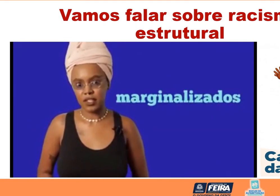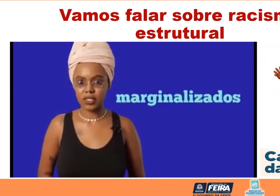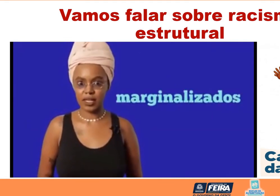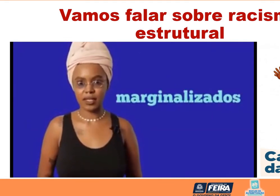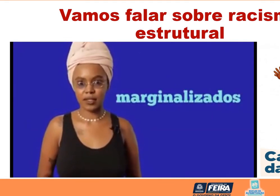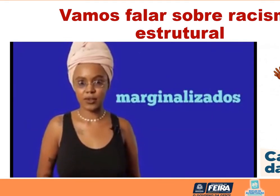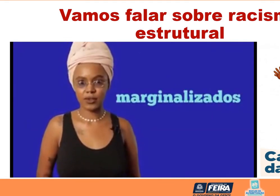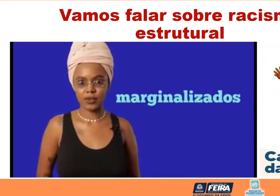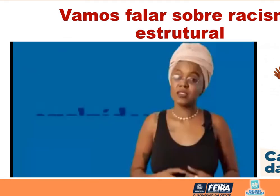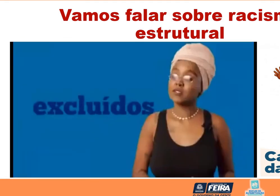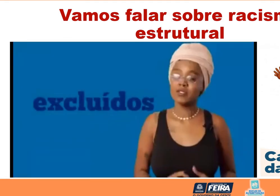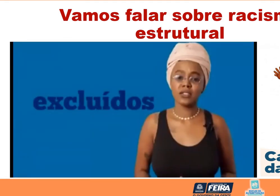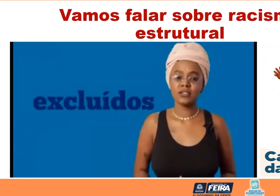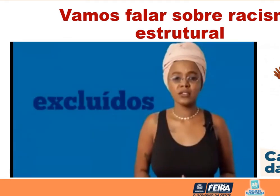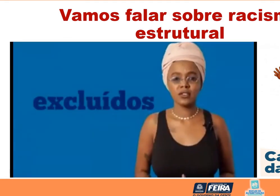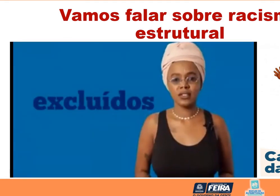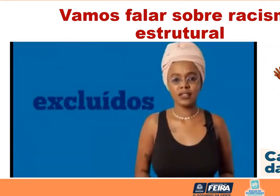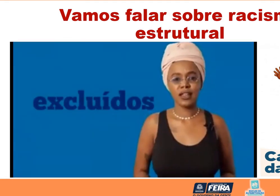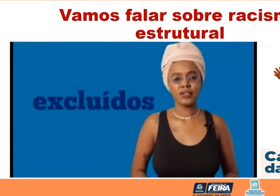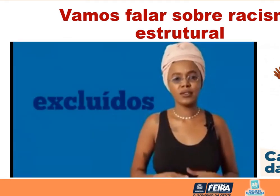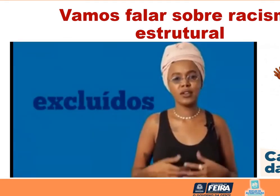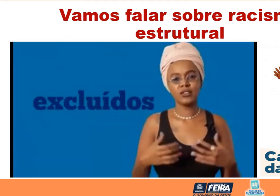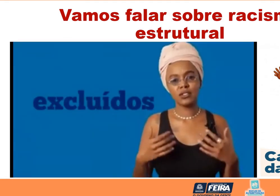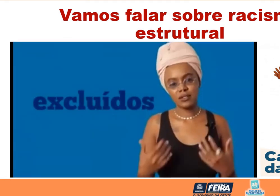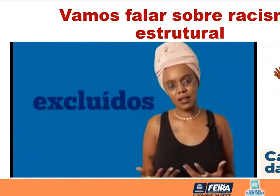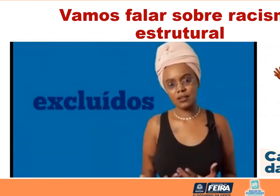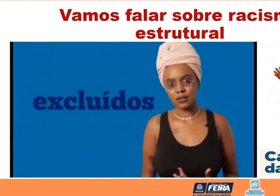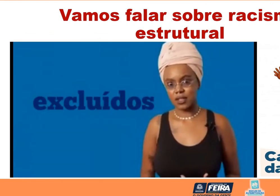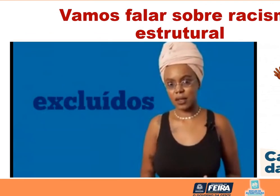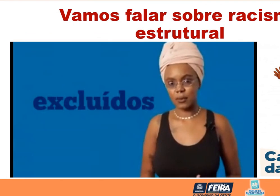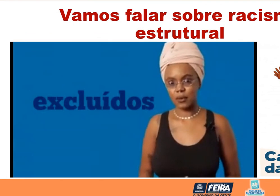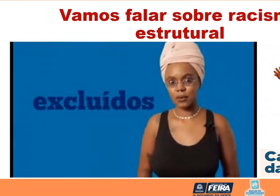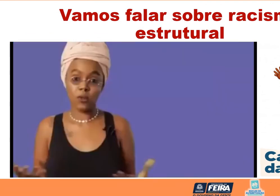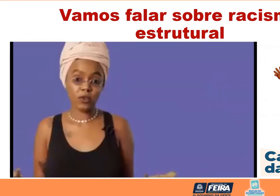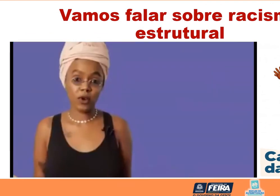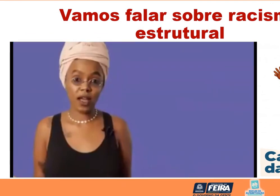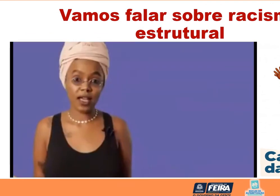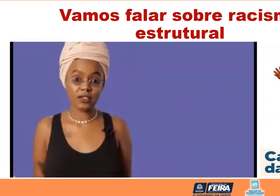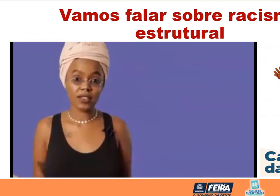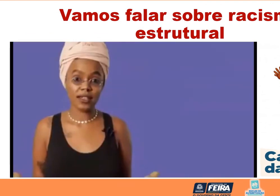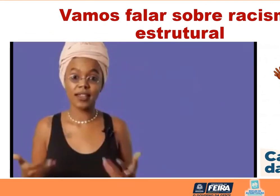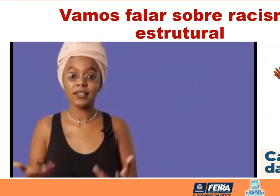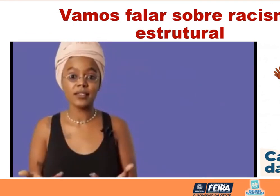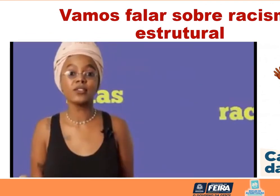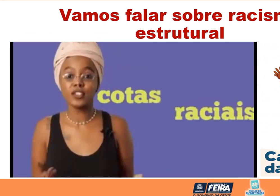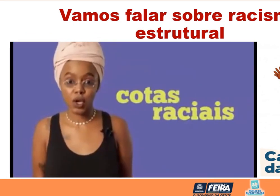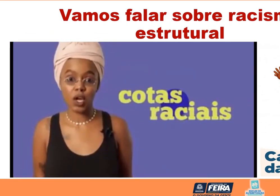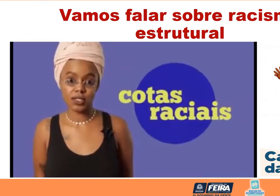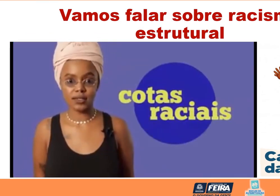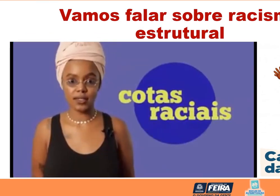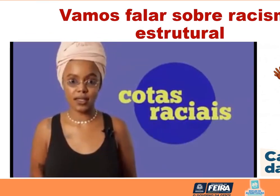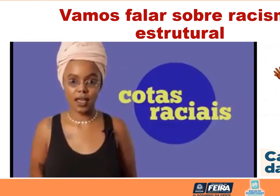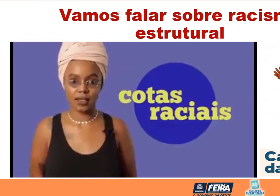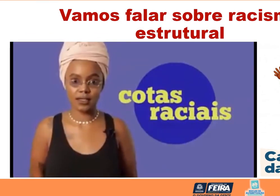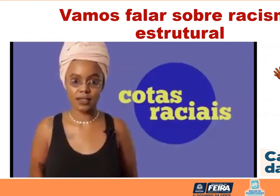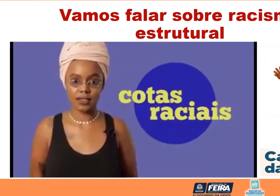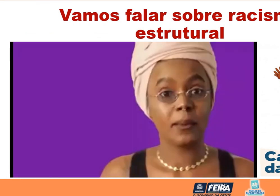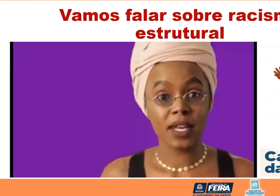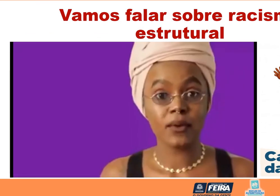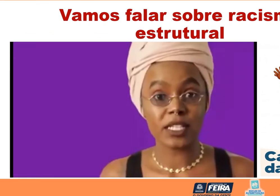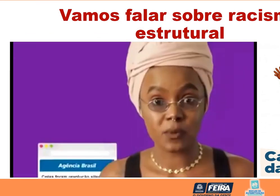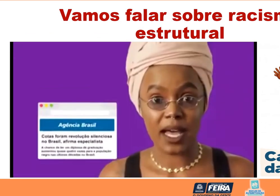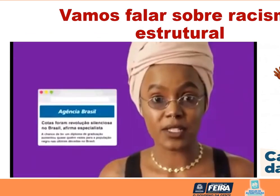sistematicamente marginalizados e excluídos da sociedade durante tanto tempo, como foi o caso da criação das cotas